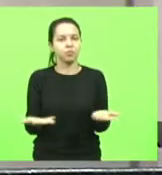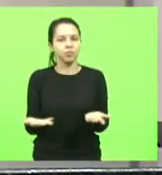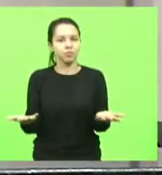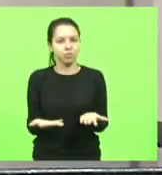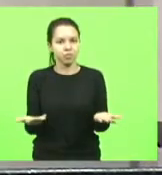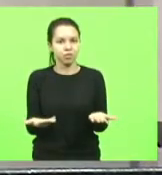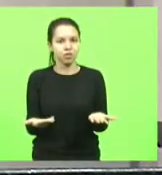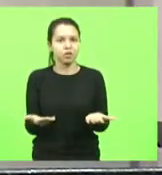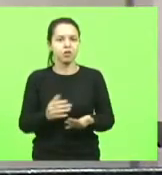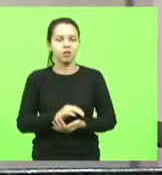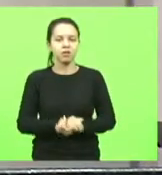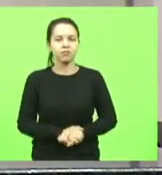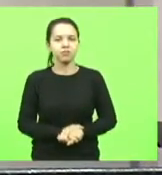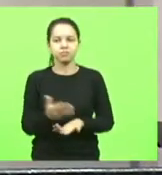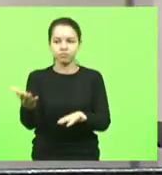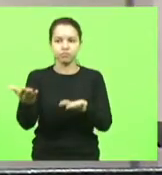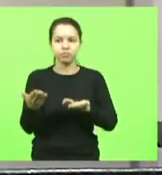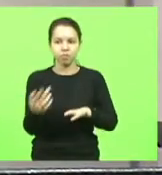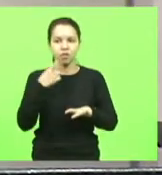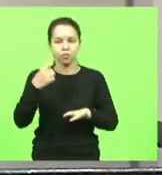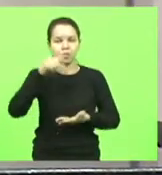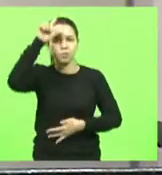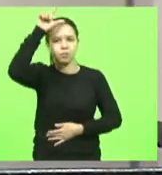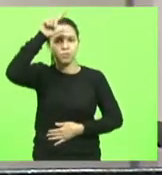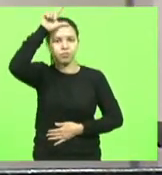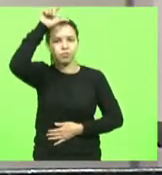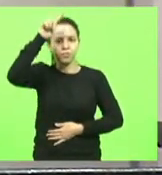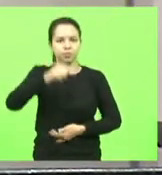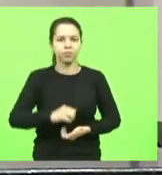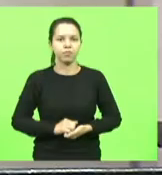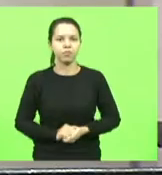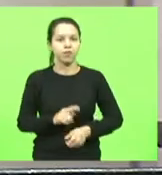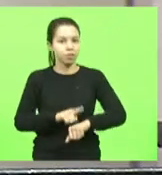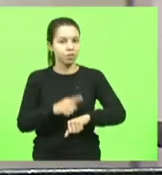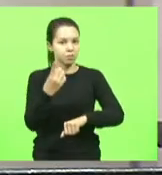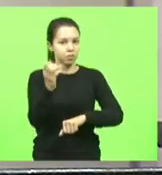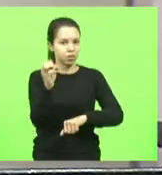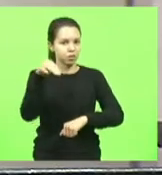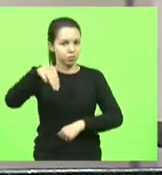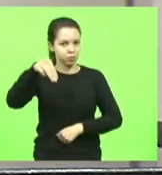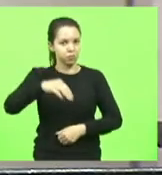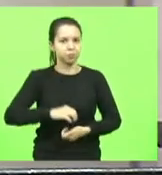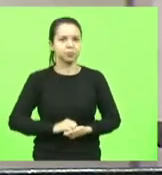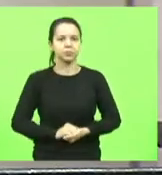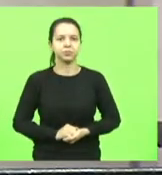é o deputado Sargento Lima. Por 10 minutos, deputado.